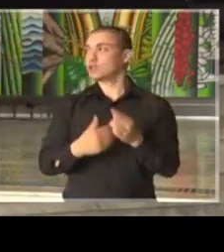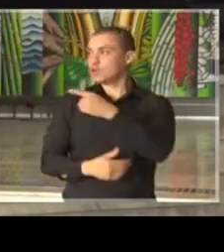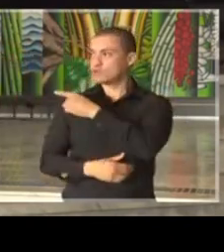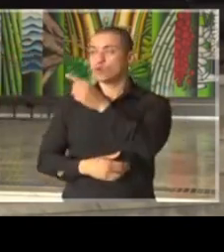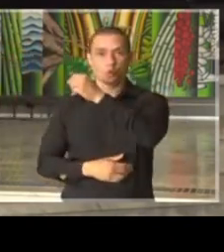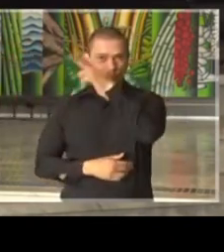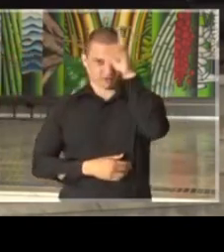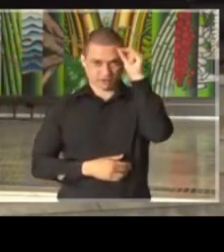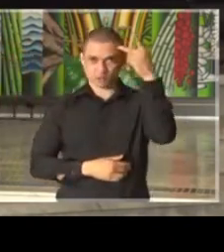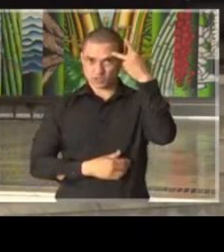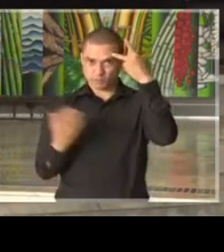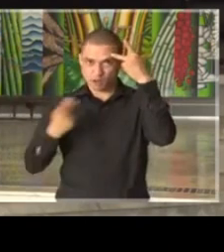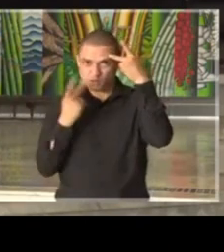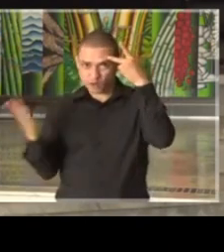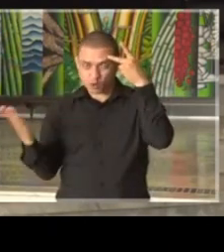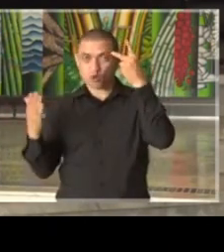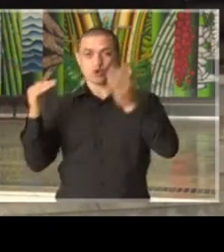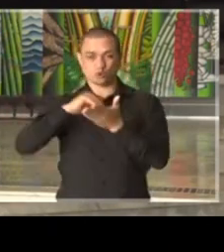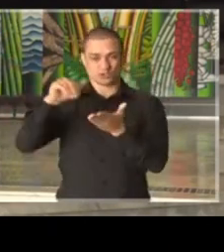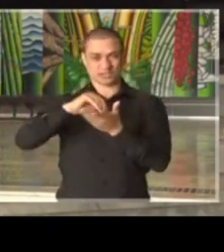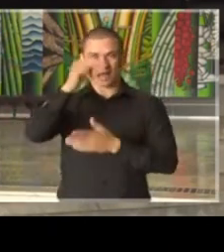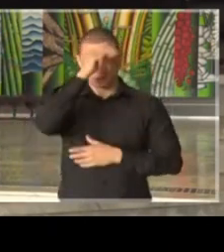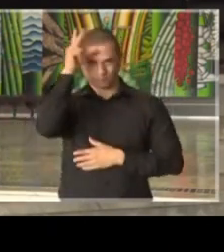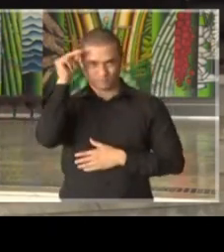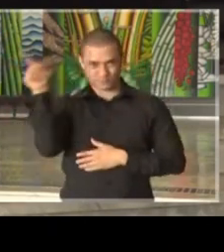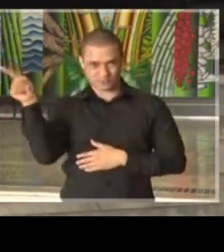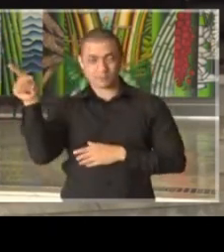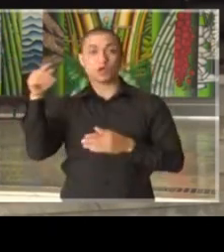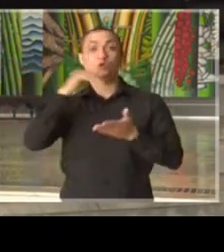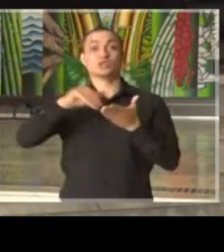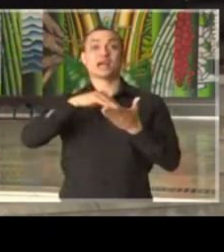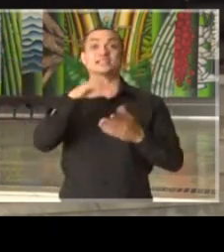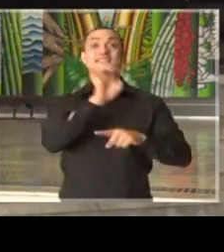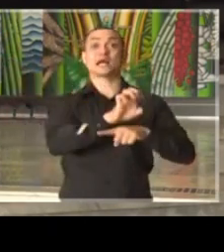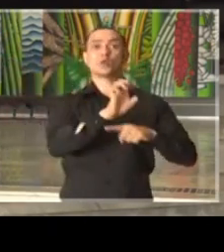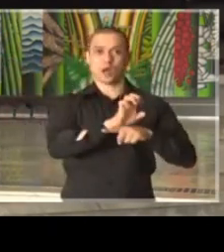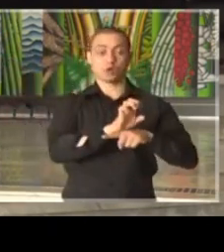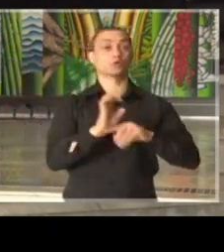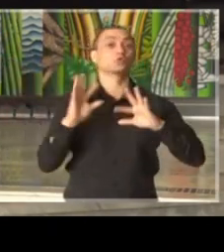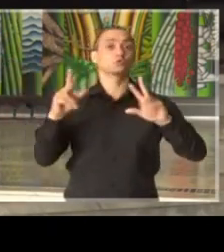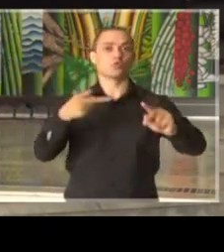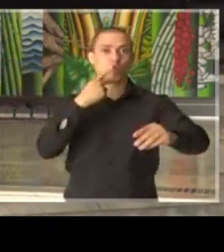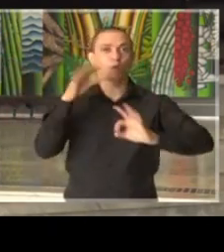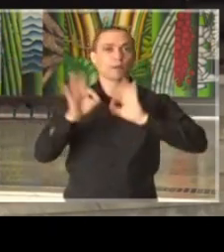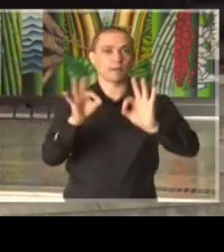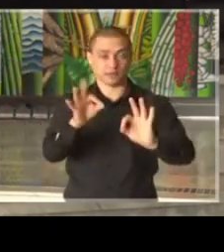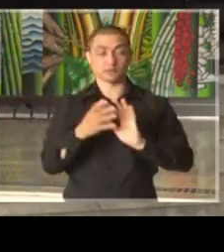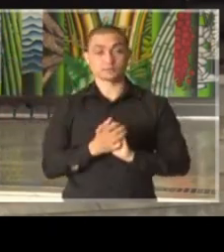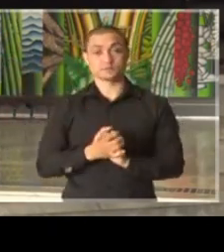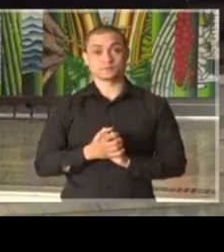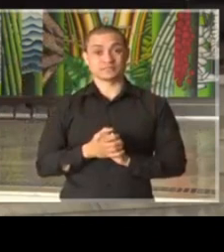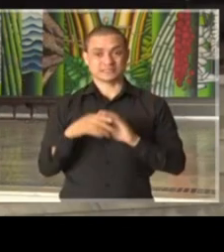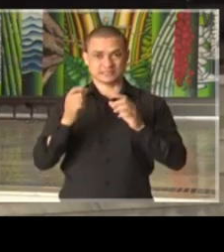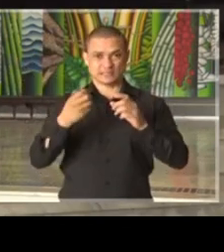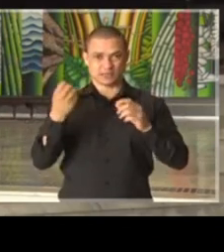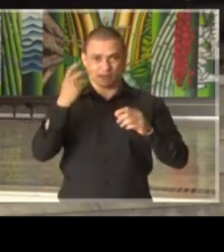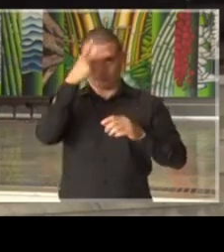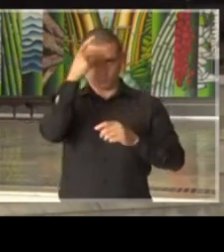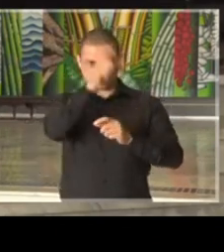São Paulo, o secretário municipal e o secretário estadual dessas providências. Aumento do número de leitos,